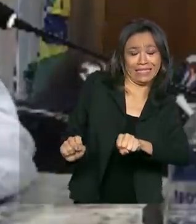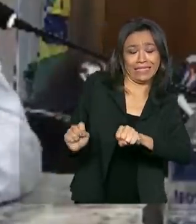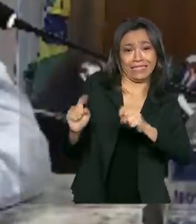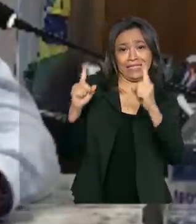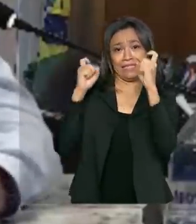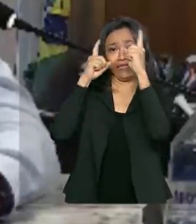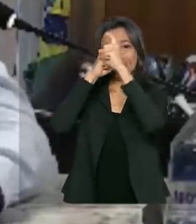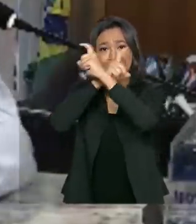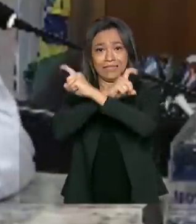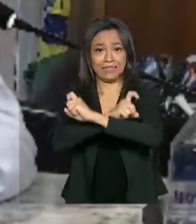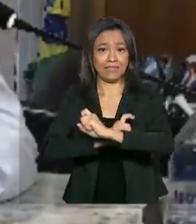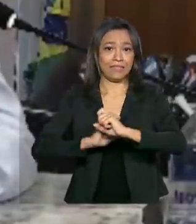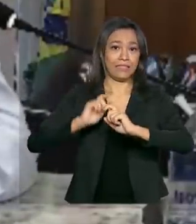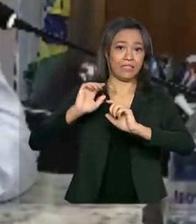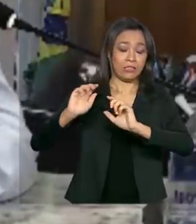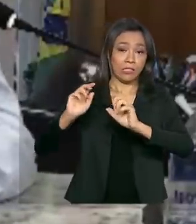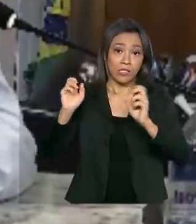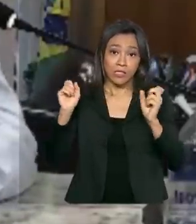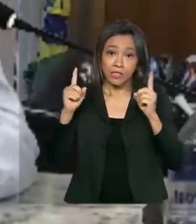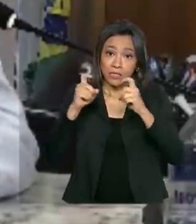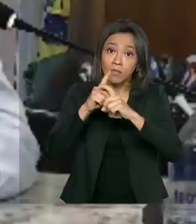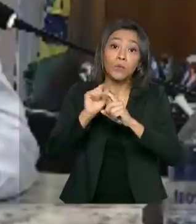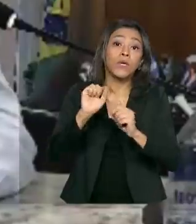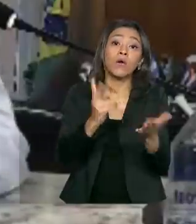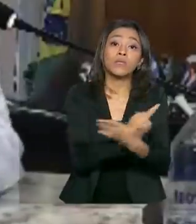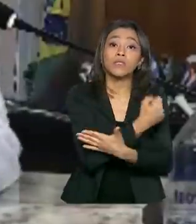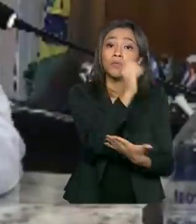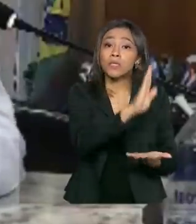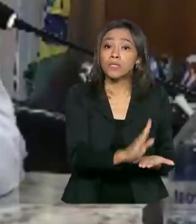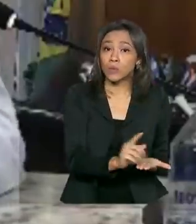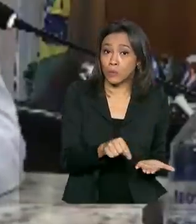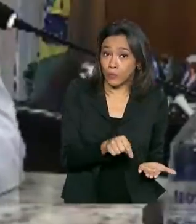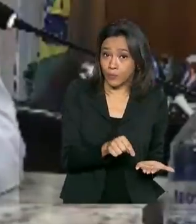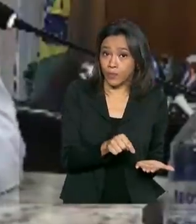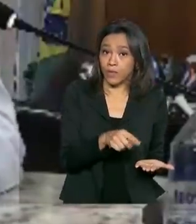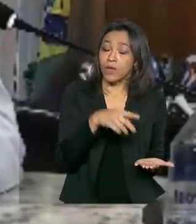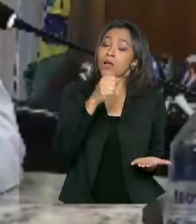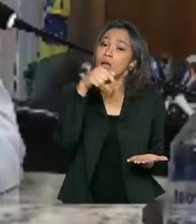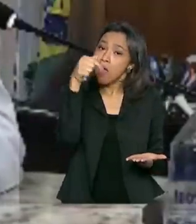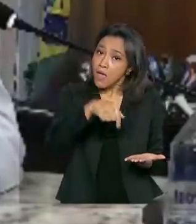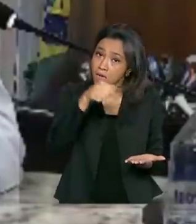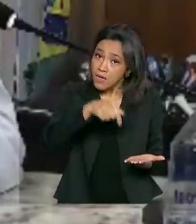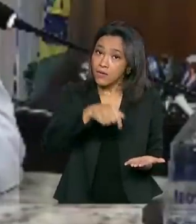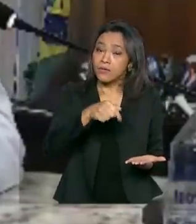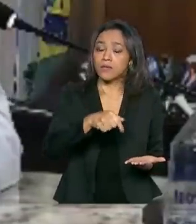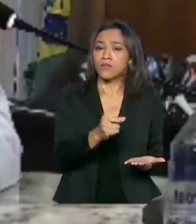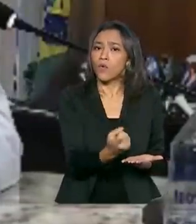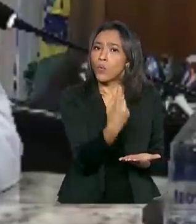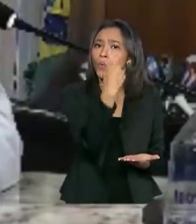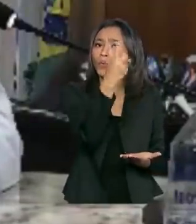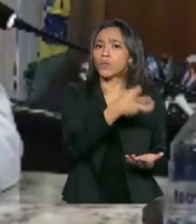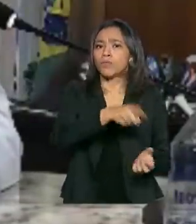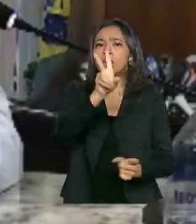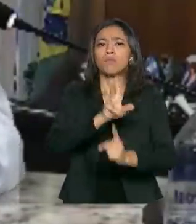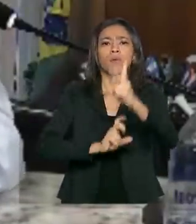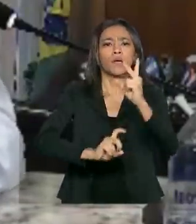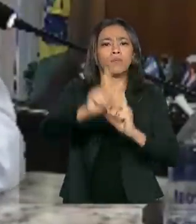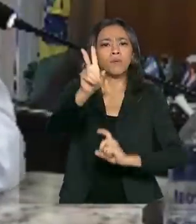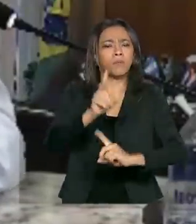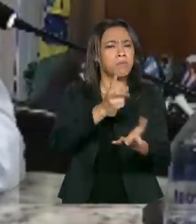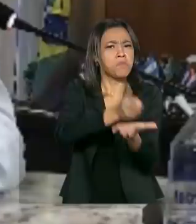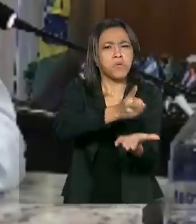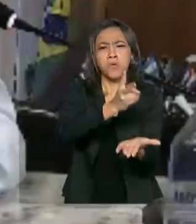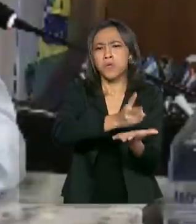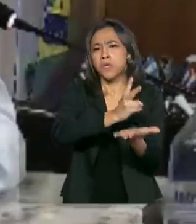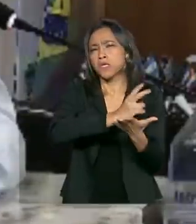as cadeias de pagamento, o aconteceu com o Brasil? Foi o único país que, nesse quadrimestre, exportou praticamente a mesma